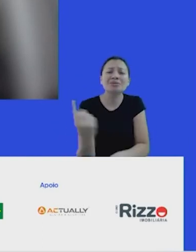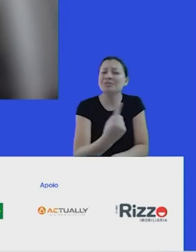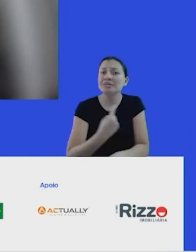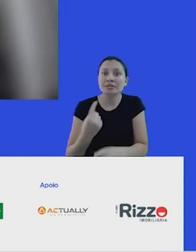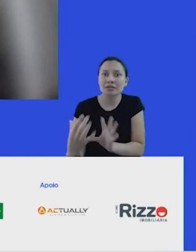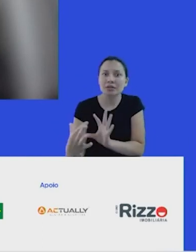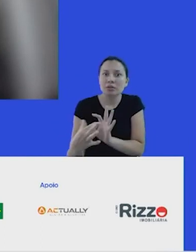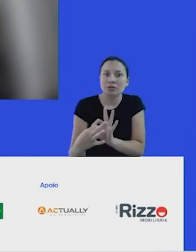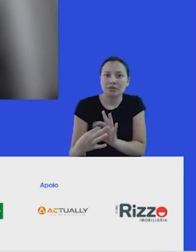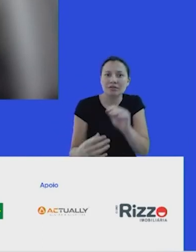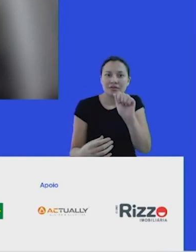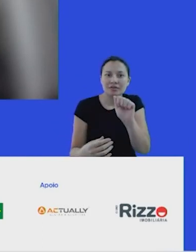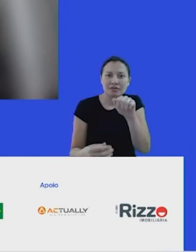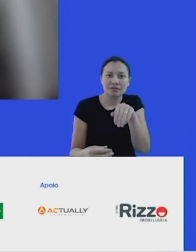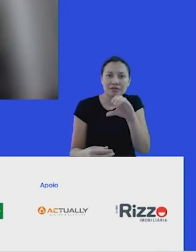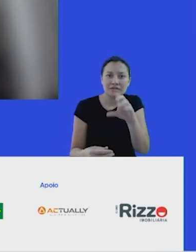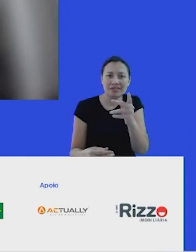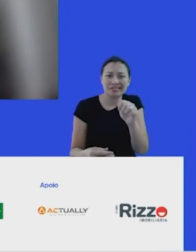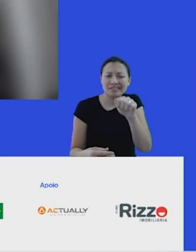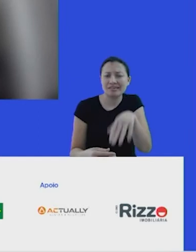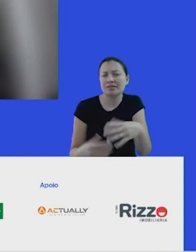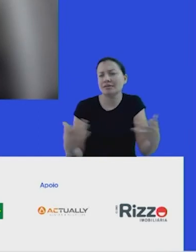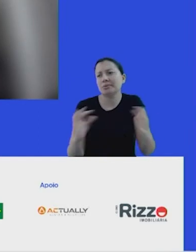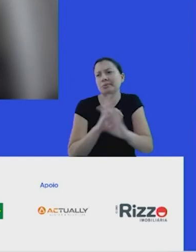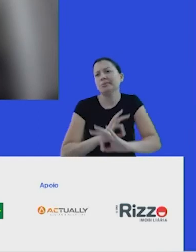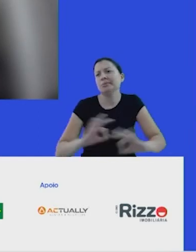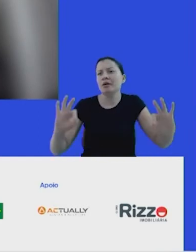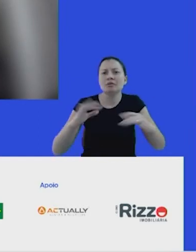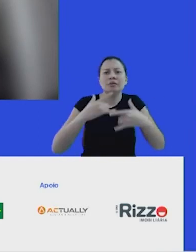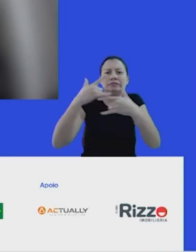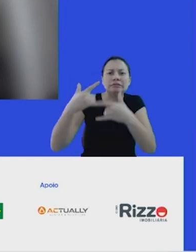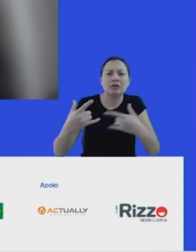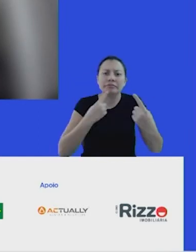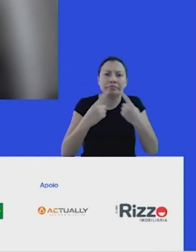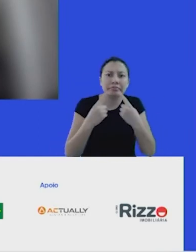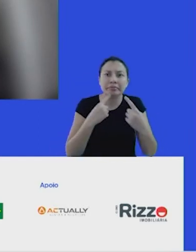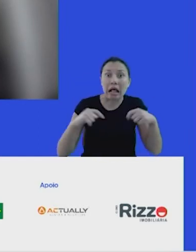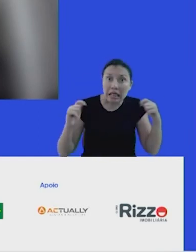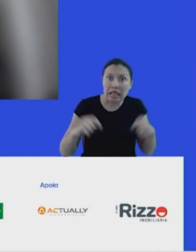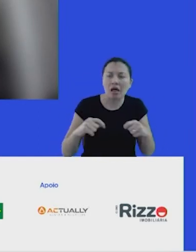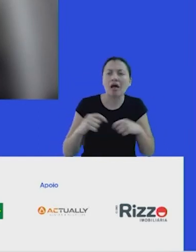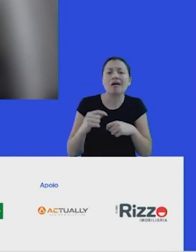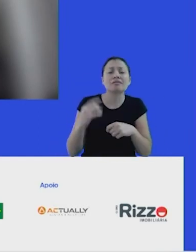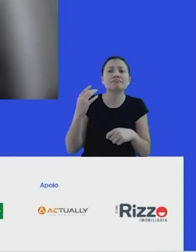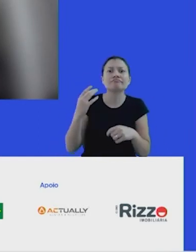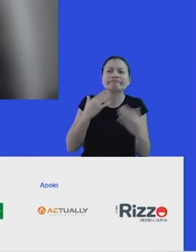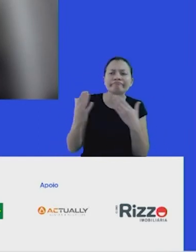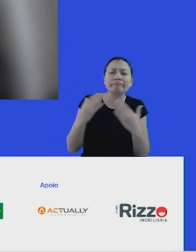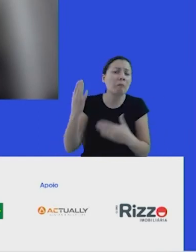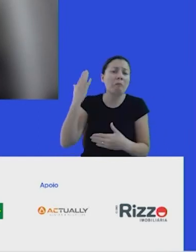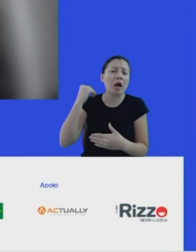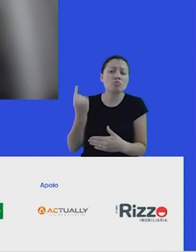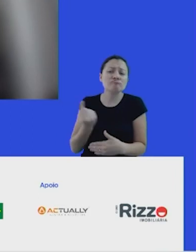e a Amxan tem um papel fundamental, bacana demais, de promover esses espaços, a gente vê possibilidades que antes sozinhos não havia. É a